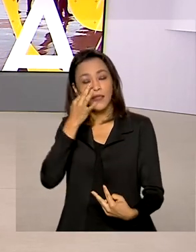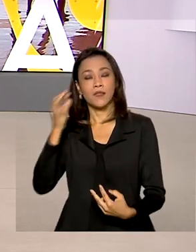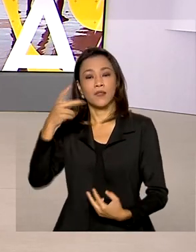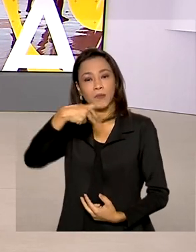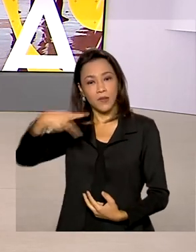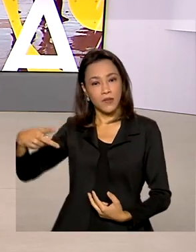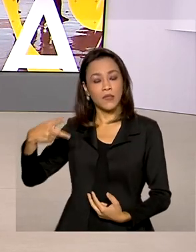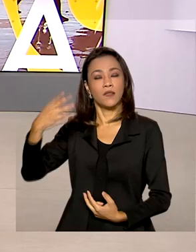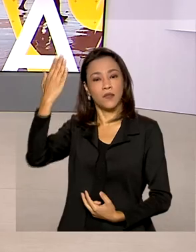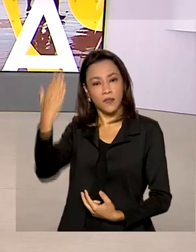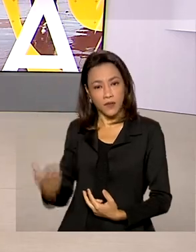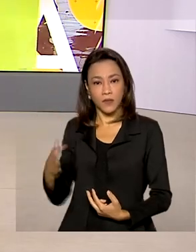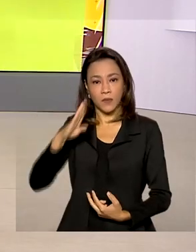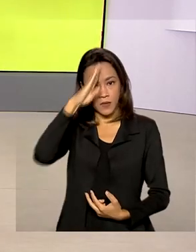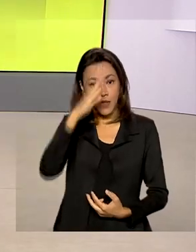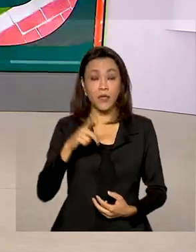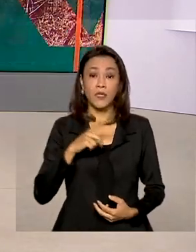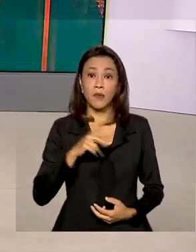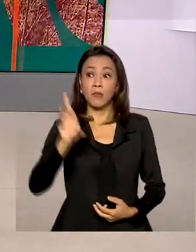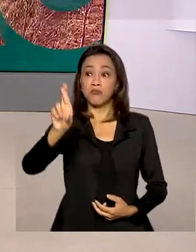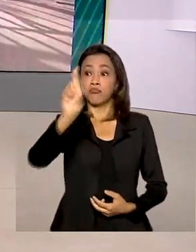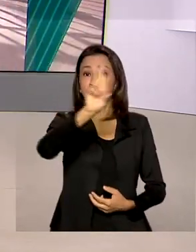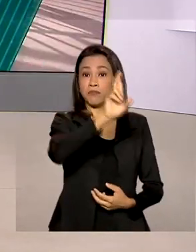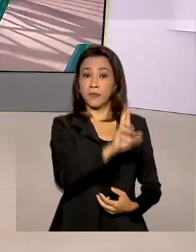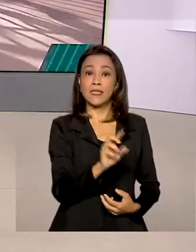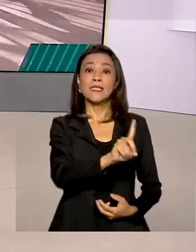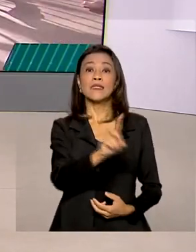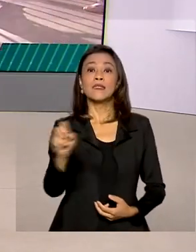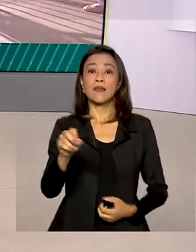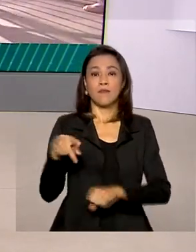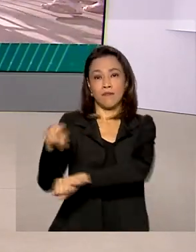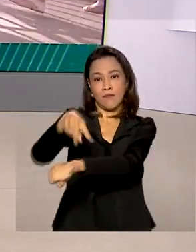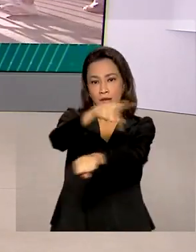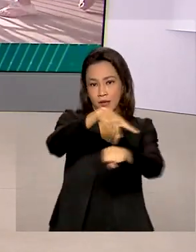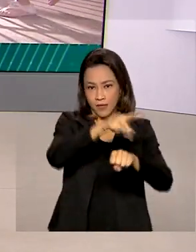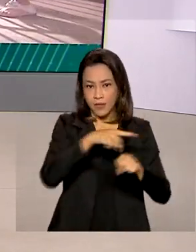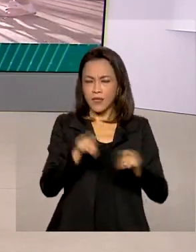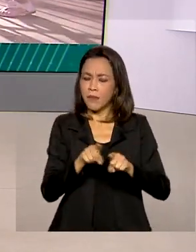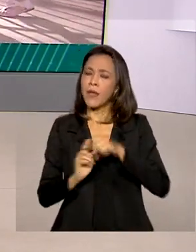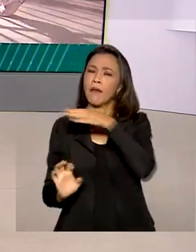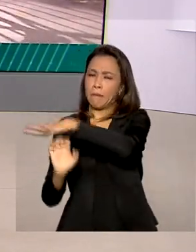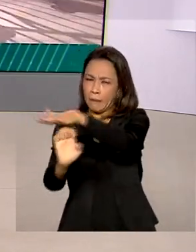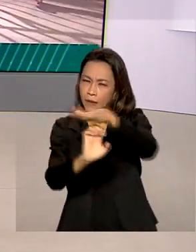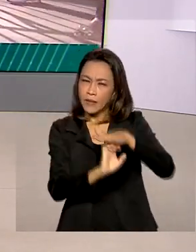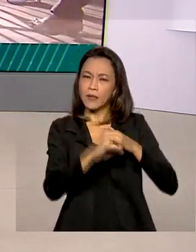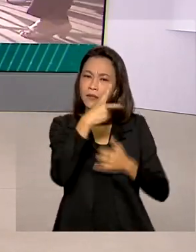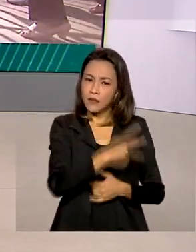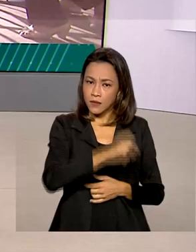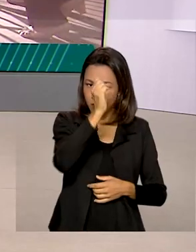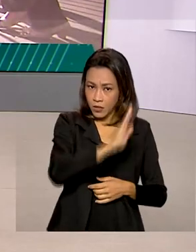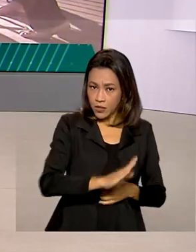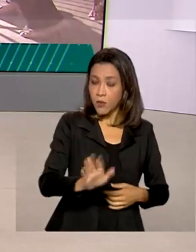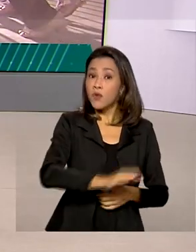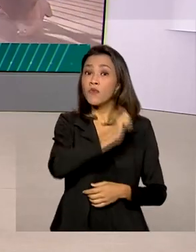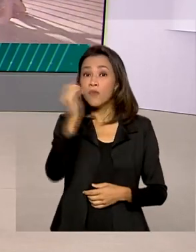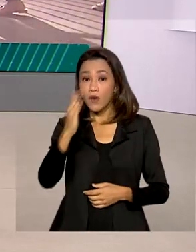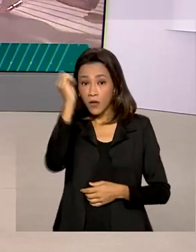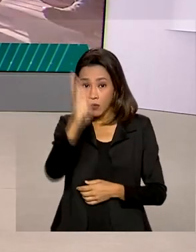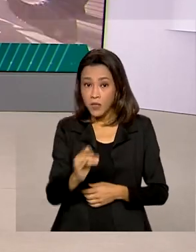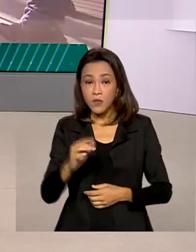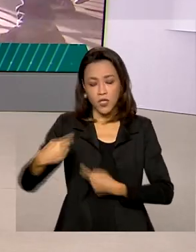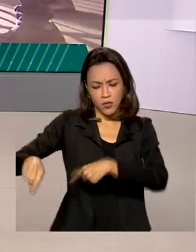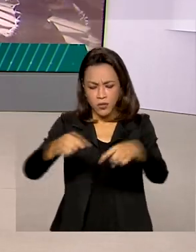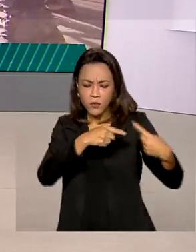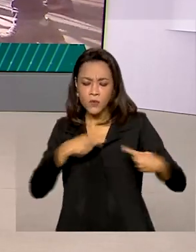reuniu autoridades de mais de 100 países e executivos de grandes empresas nacionais e estrangeiras. Eles discutiram o ambiente